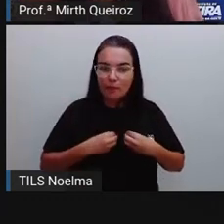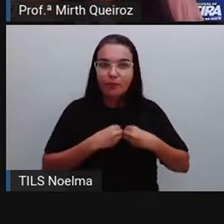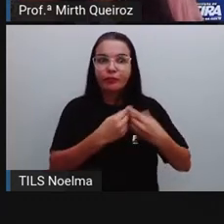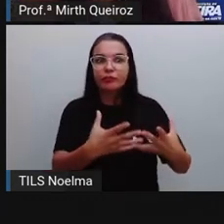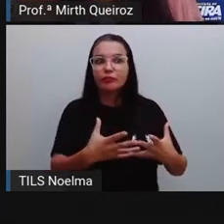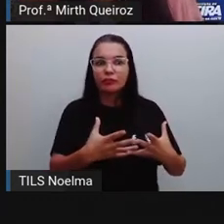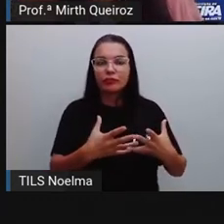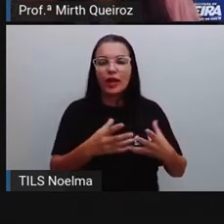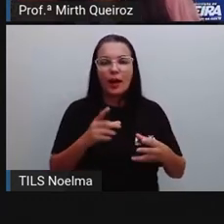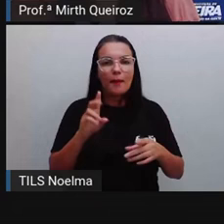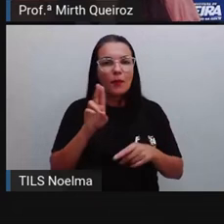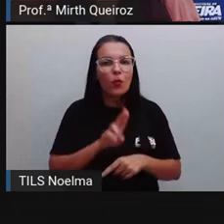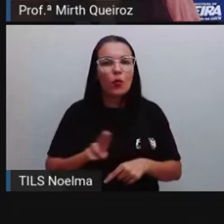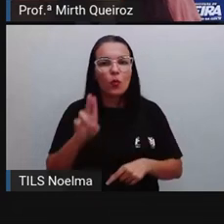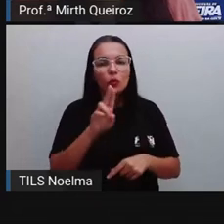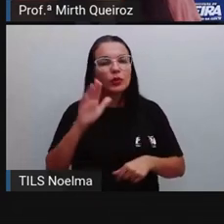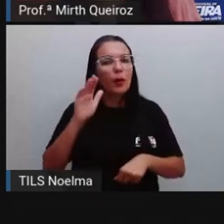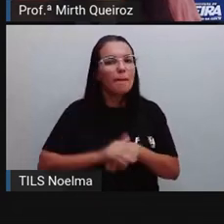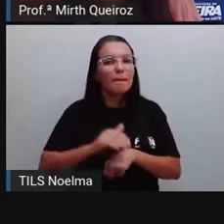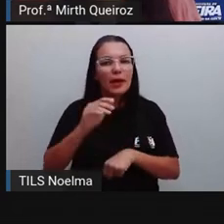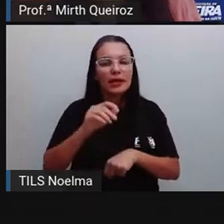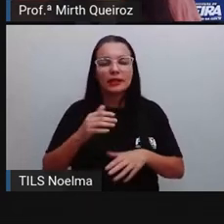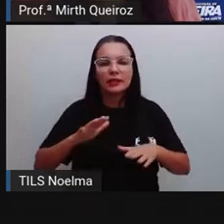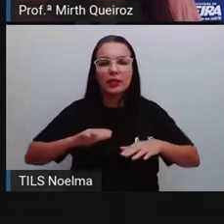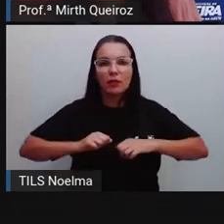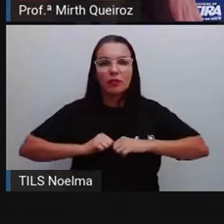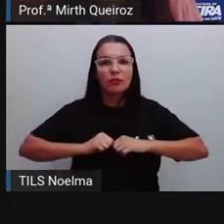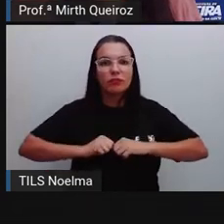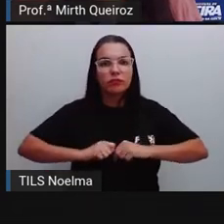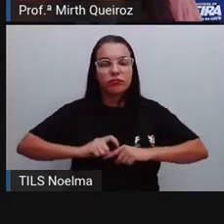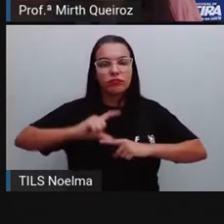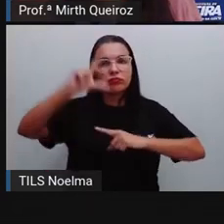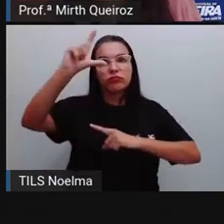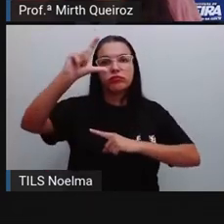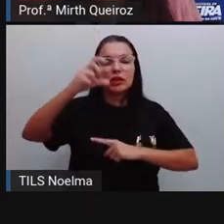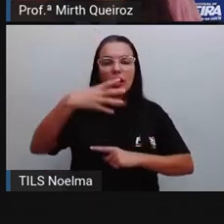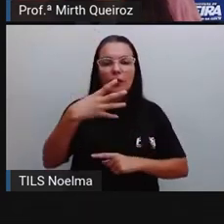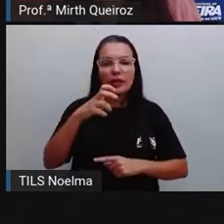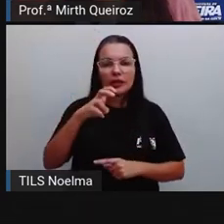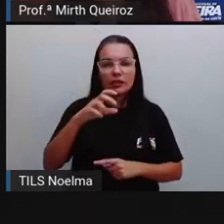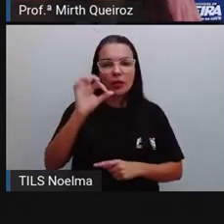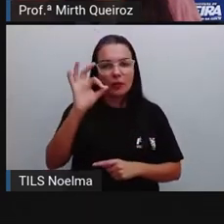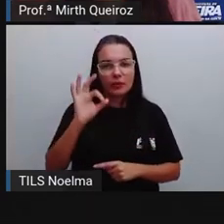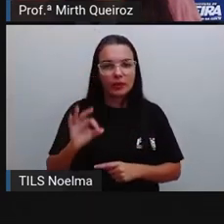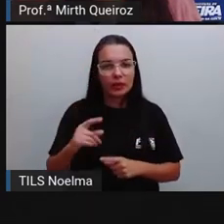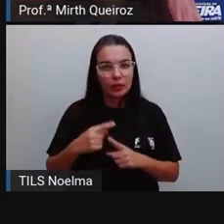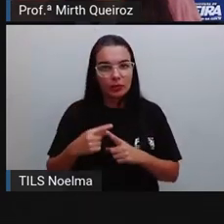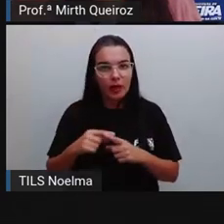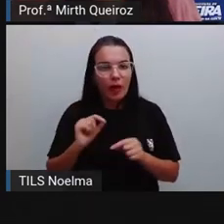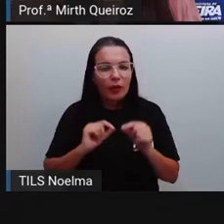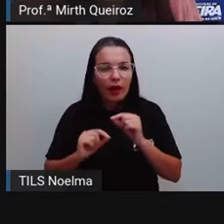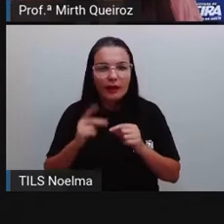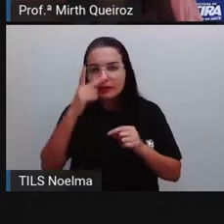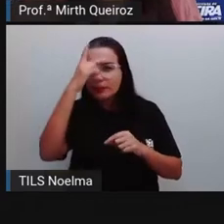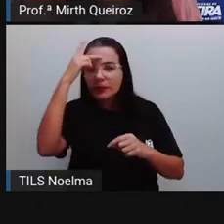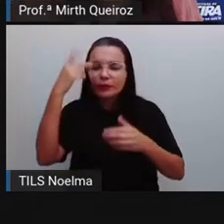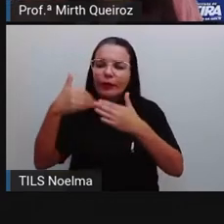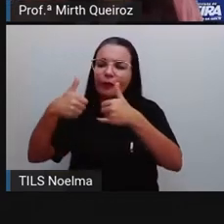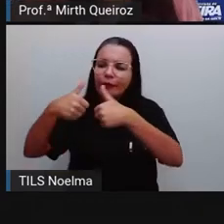ocasionando um crescimento de 45%. É algo bem possível mesmo, né? Devido ao uso aí,